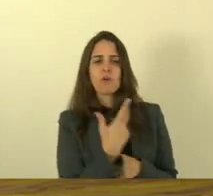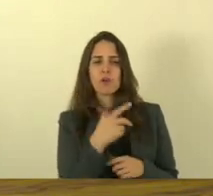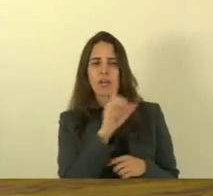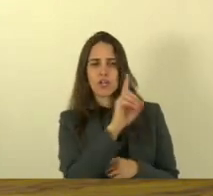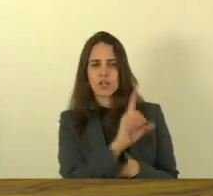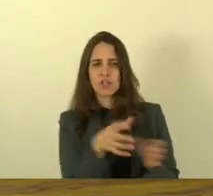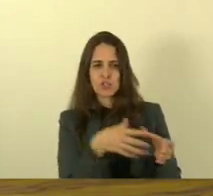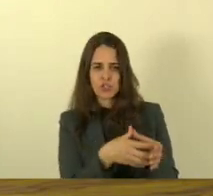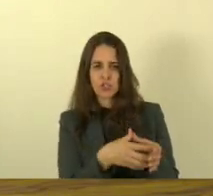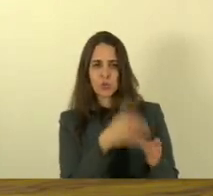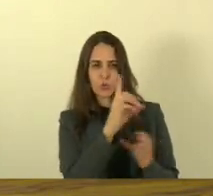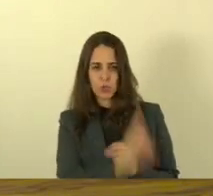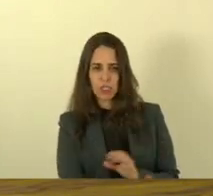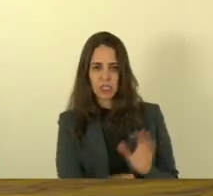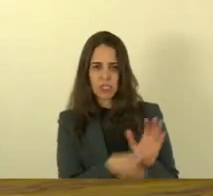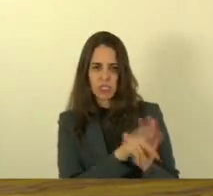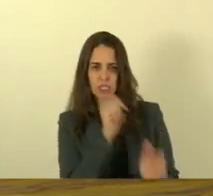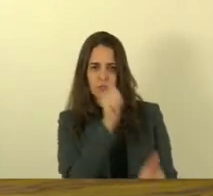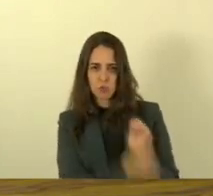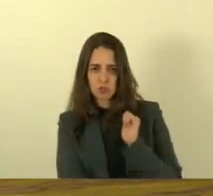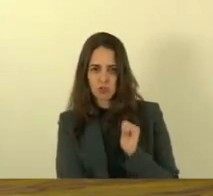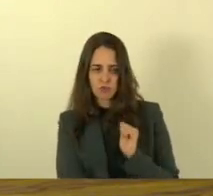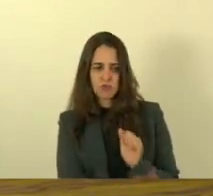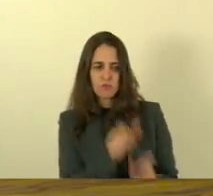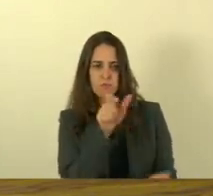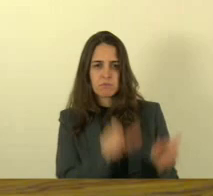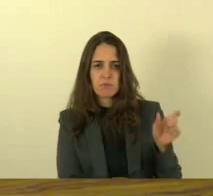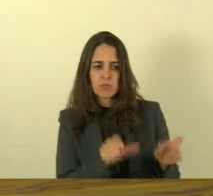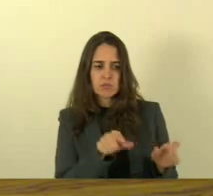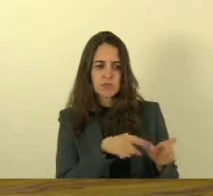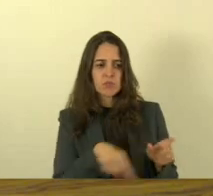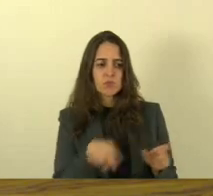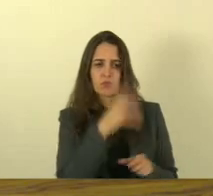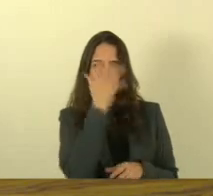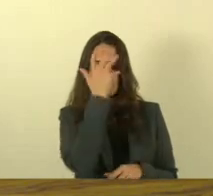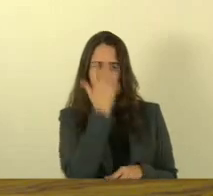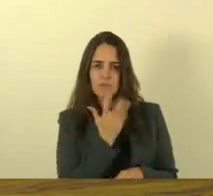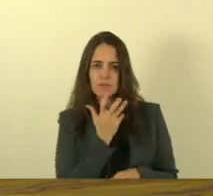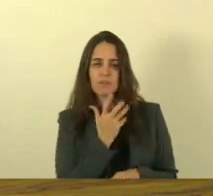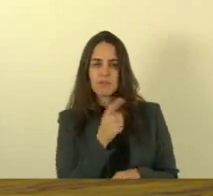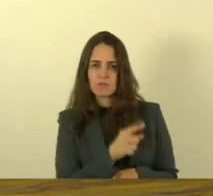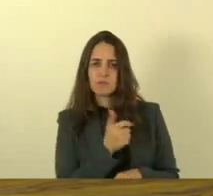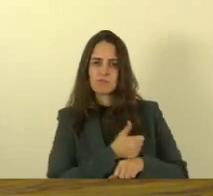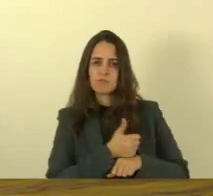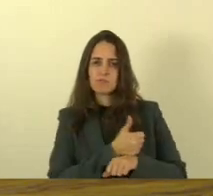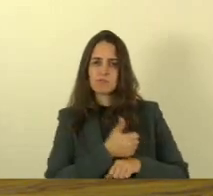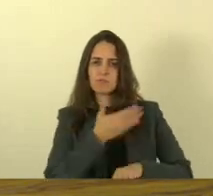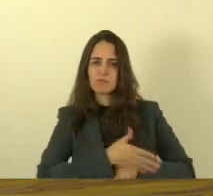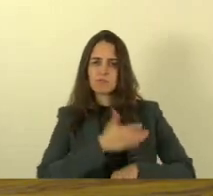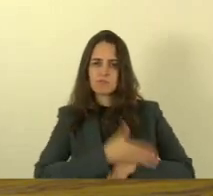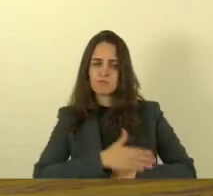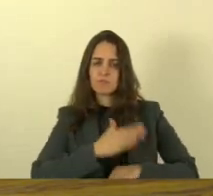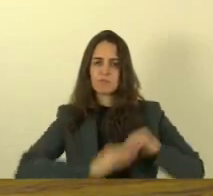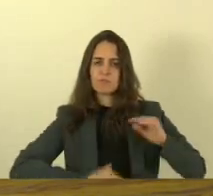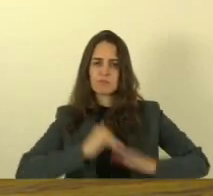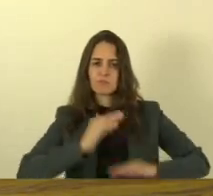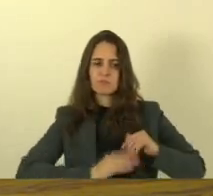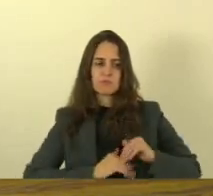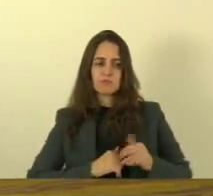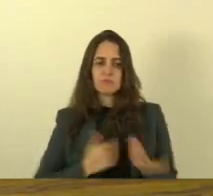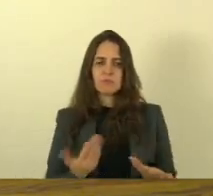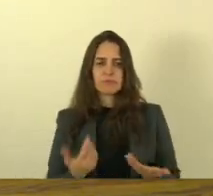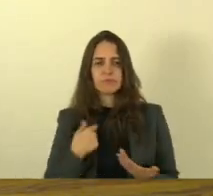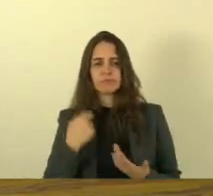Desportiva que era formada de gente séria qualificada que jamais podia